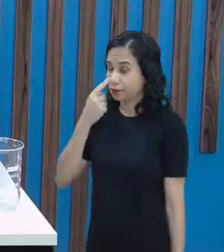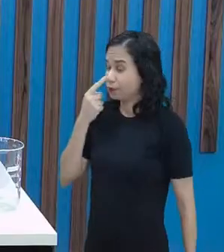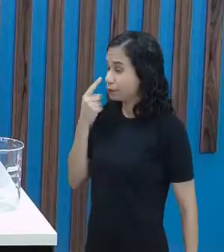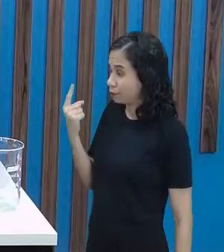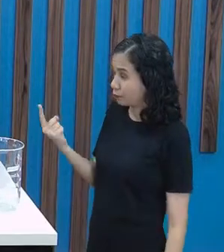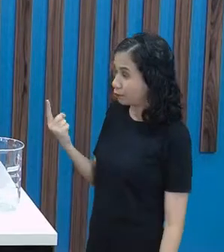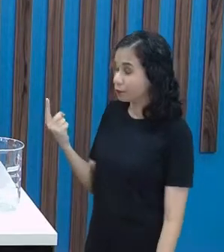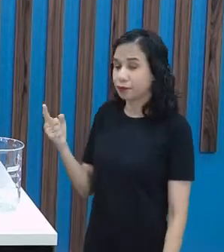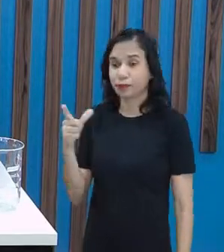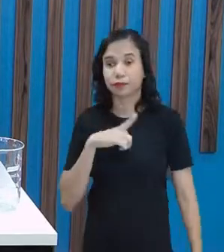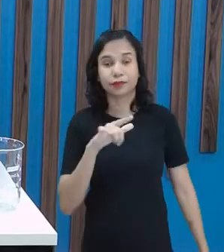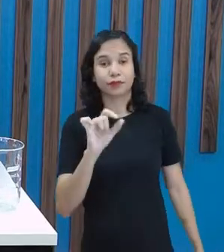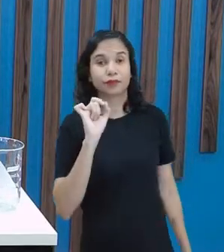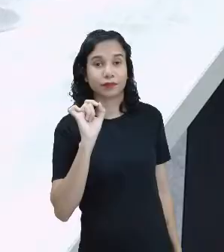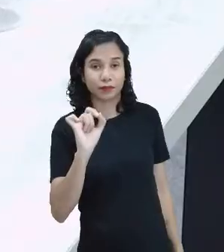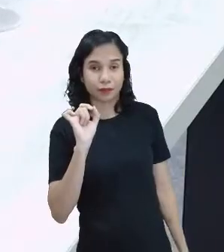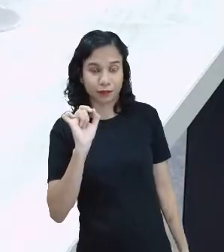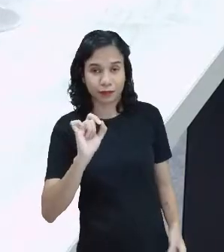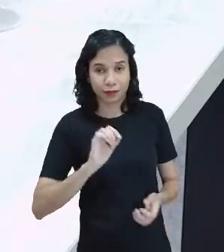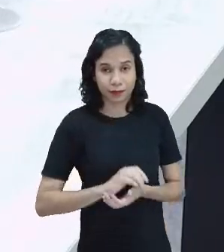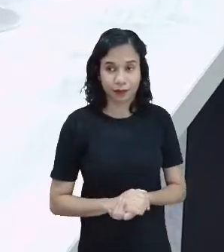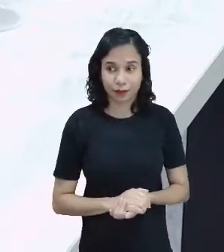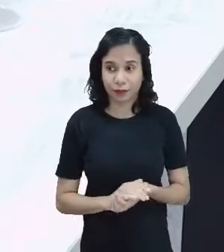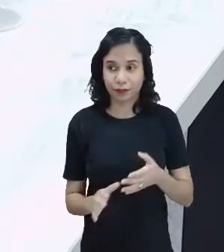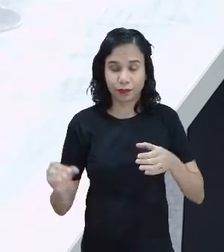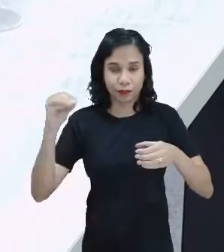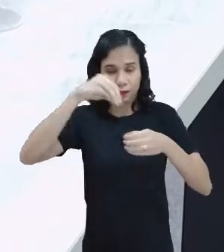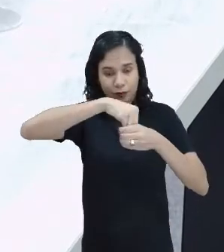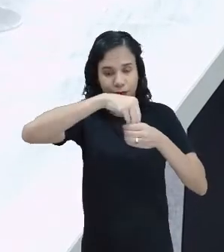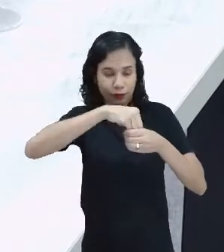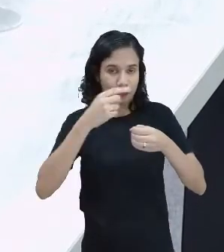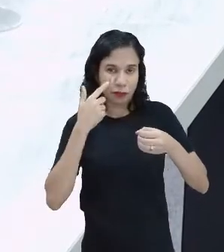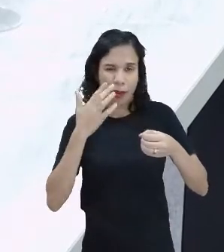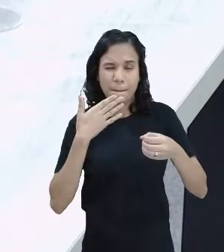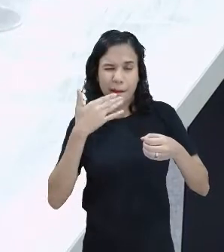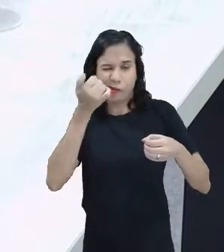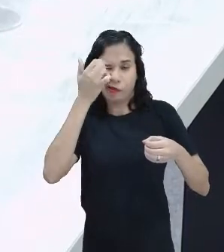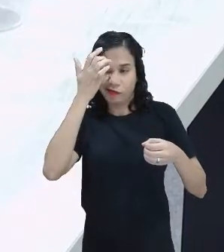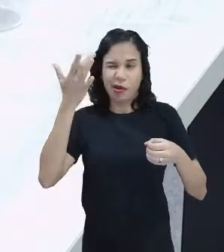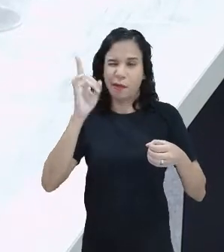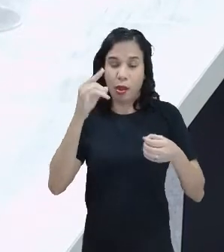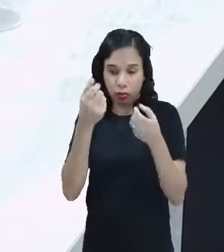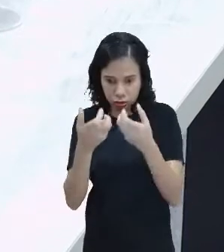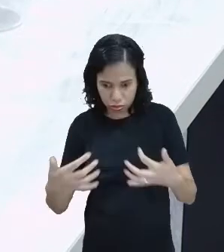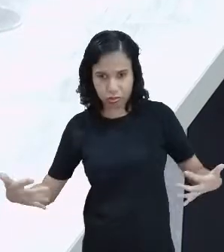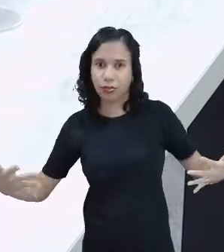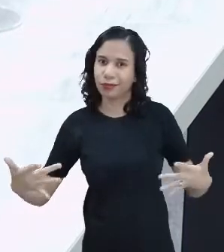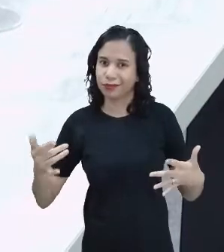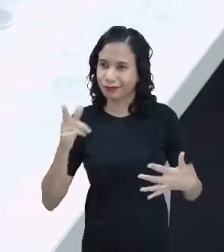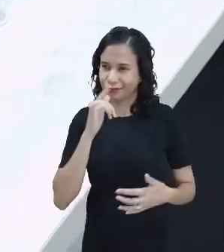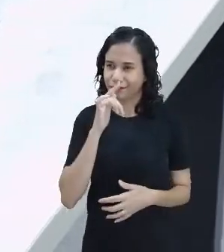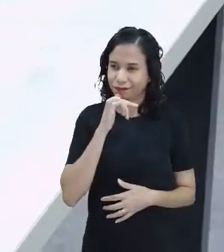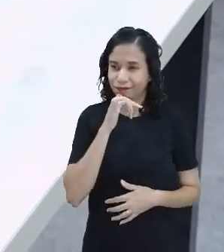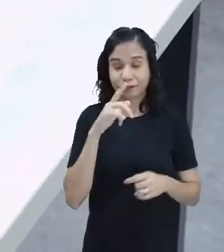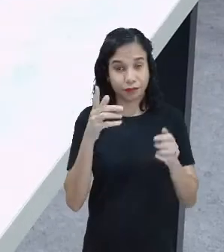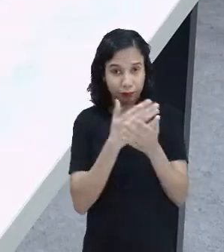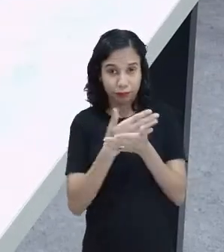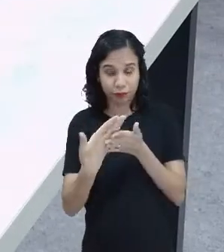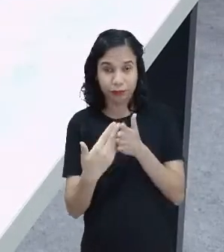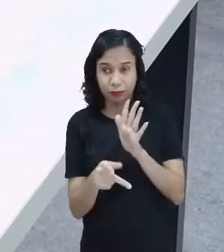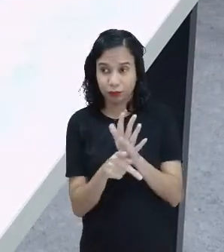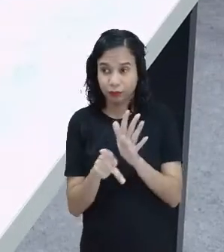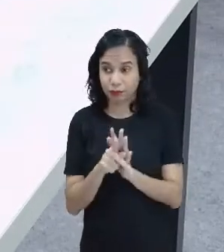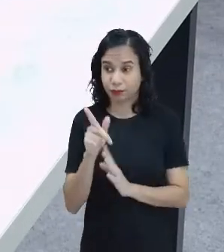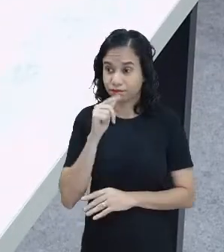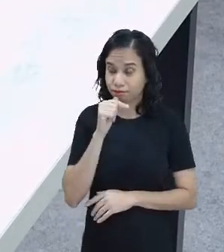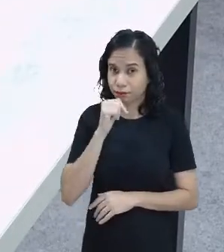aqui, ó, um funil. Vou colocar aqui para não derramar água, né? E vou começar a